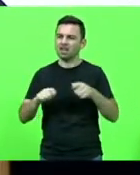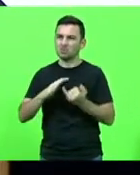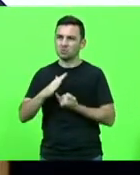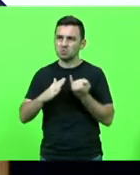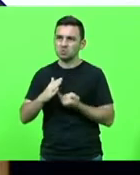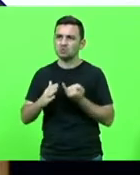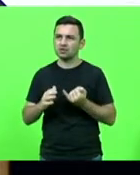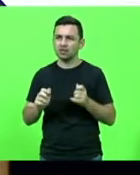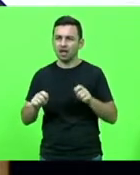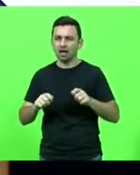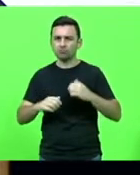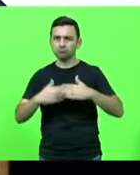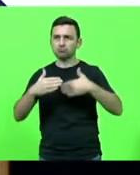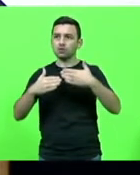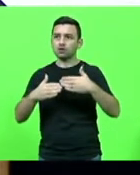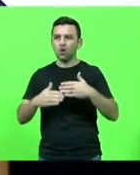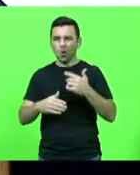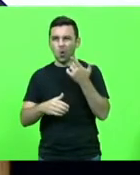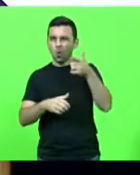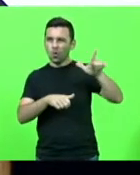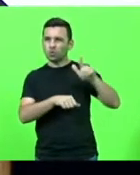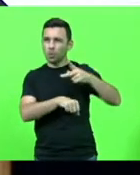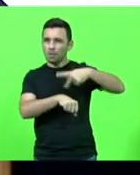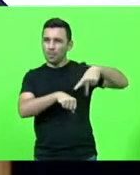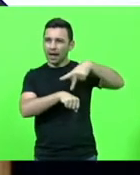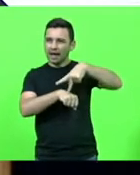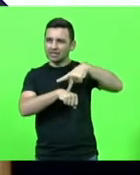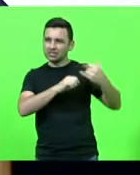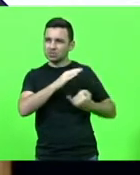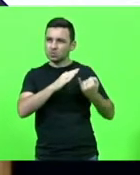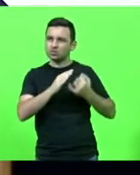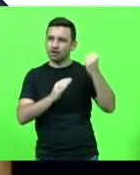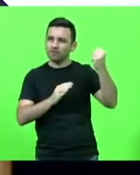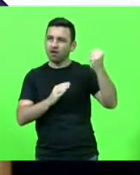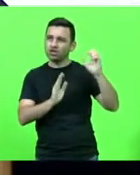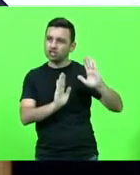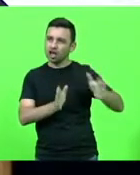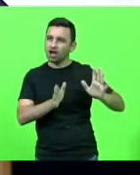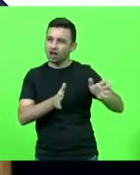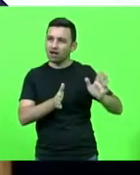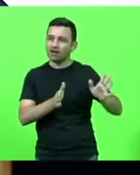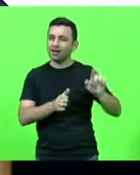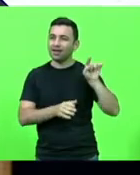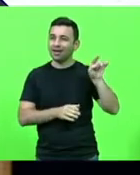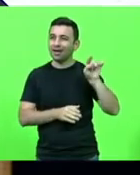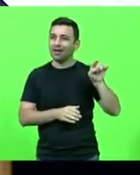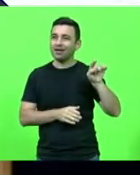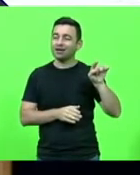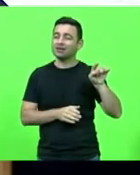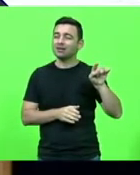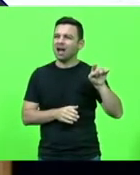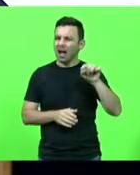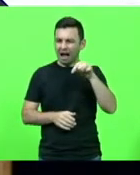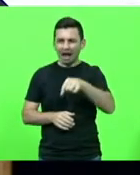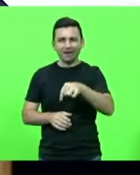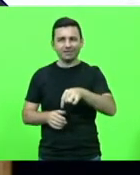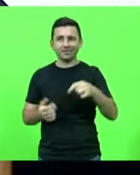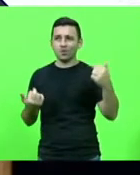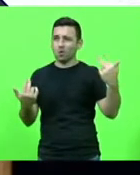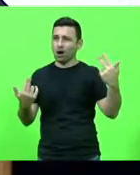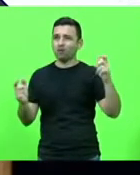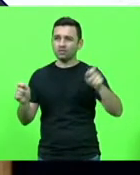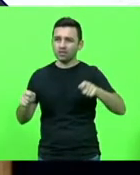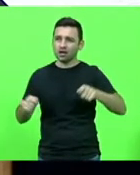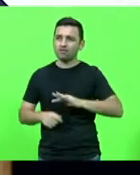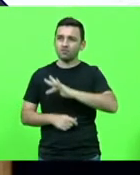olha para os países exteriores como tem já uma indústria bem forte e que fomenta muita economia e sem dúvida não vai ser diferente aqui então parabéns